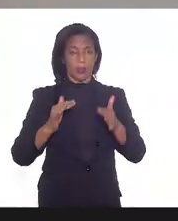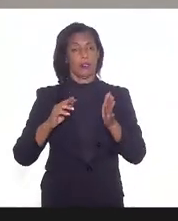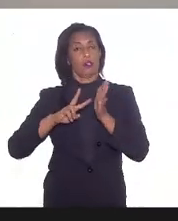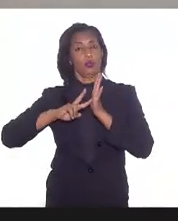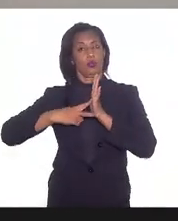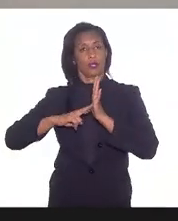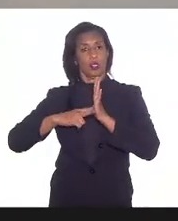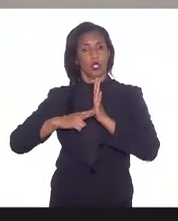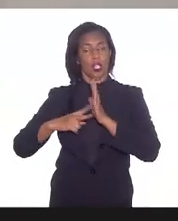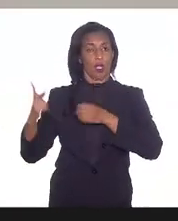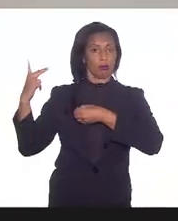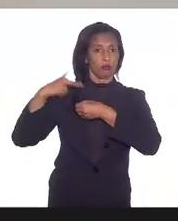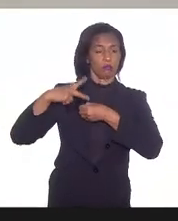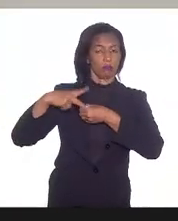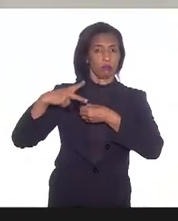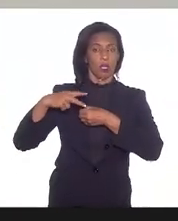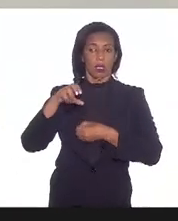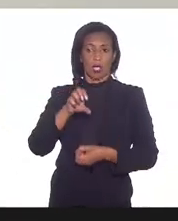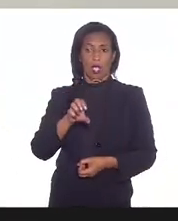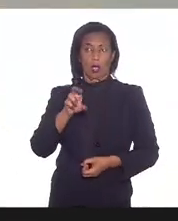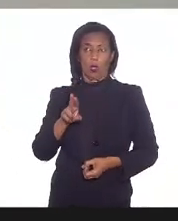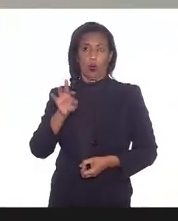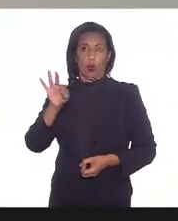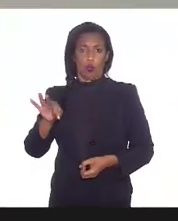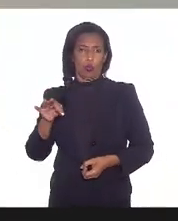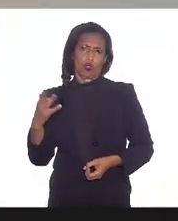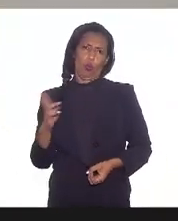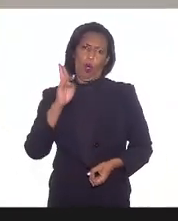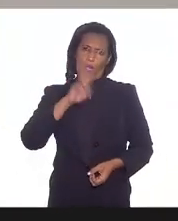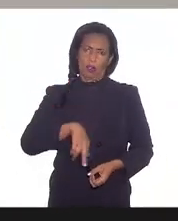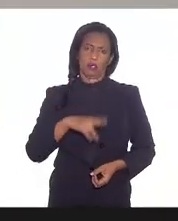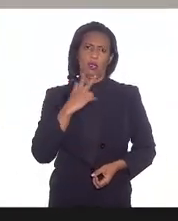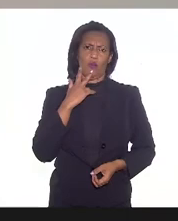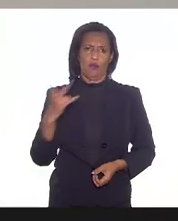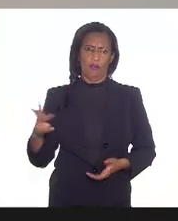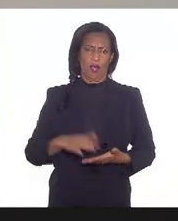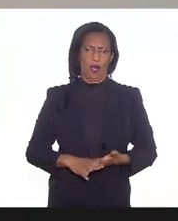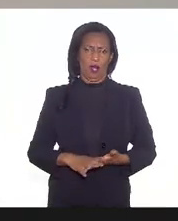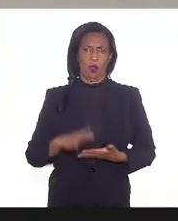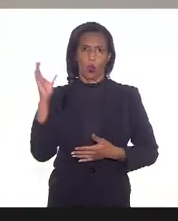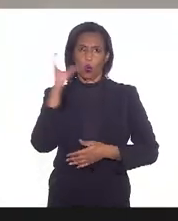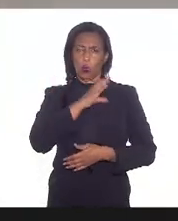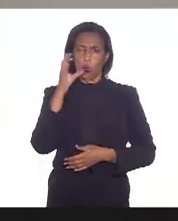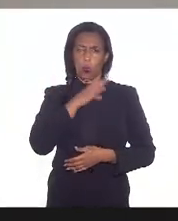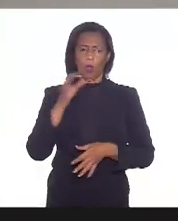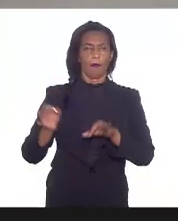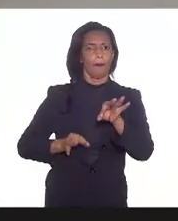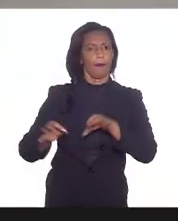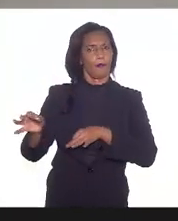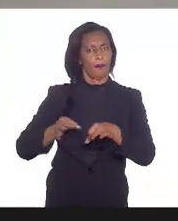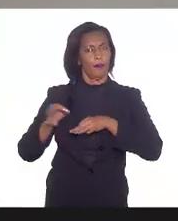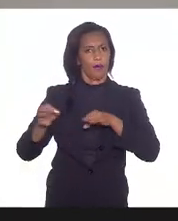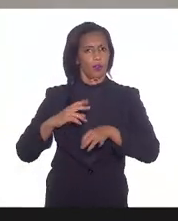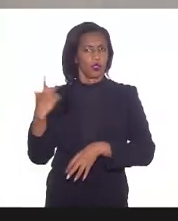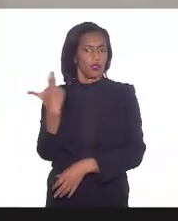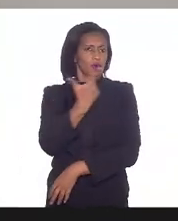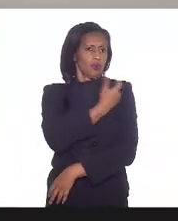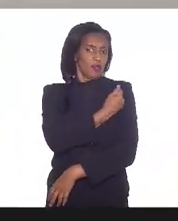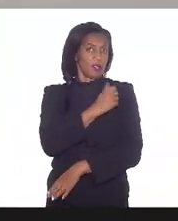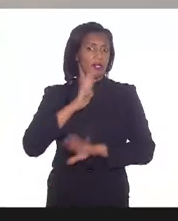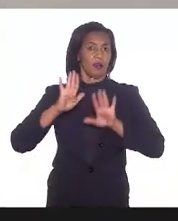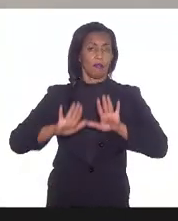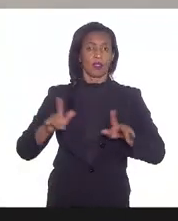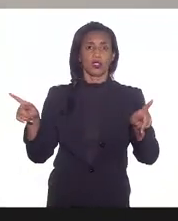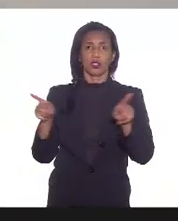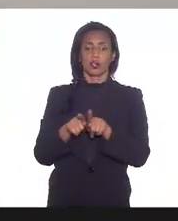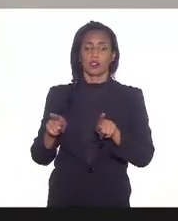petroleiros do norte fluminense que a CUT traz com toda razão a execução e aceleração do plano nacional de imunização mas isso demanda